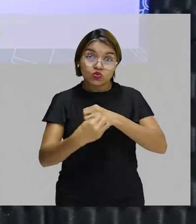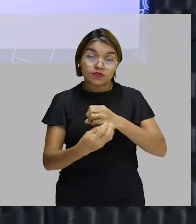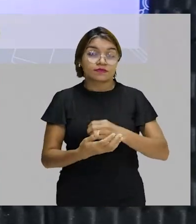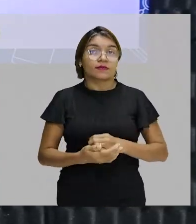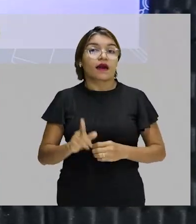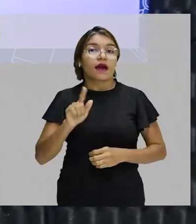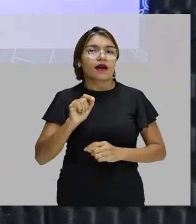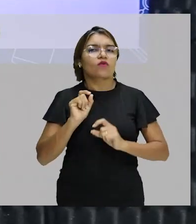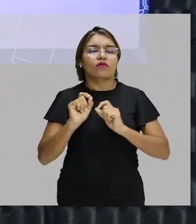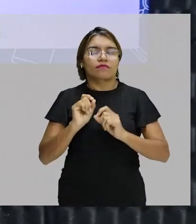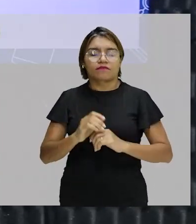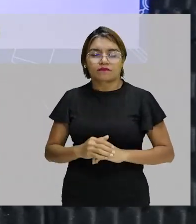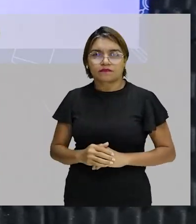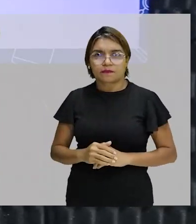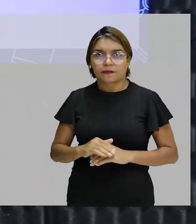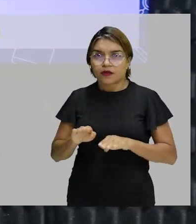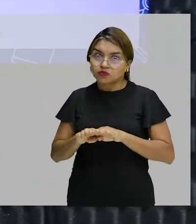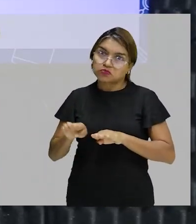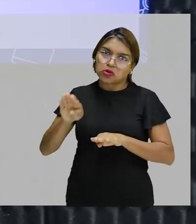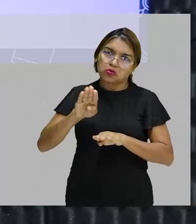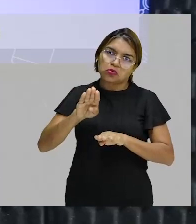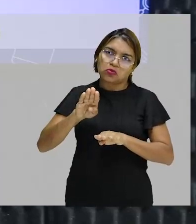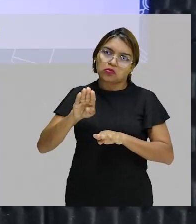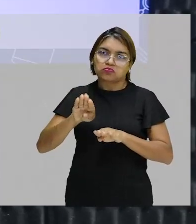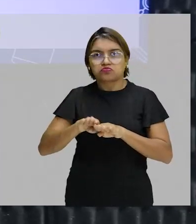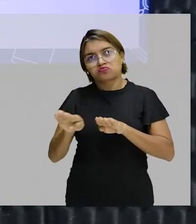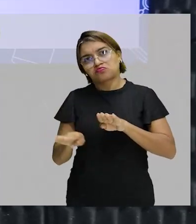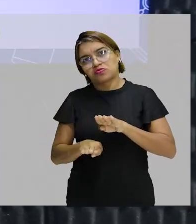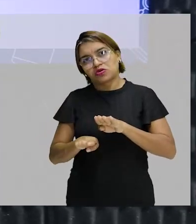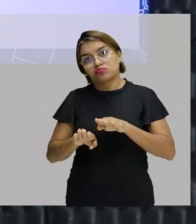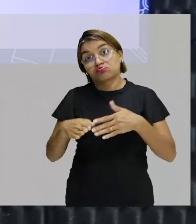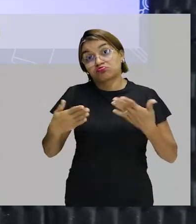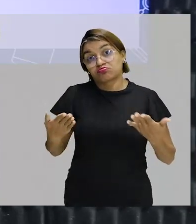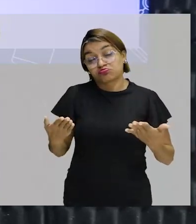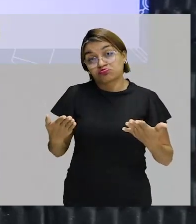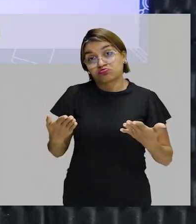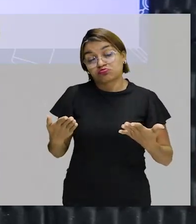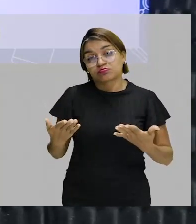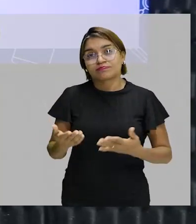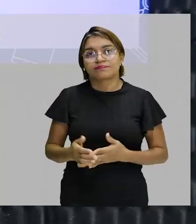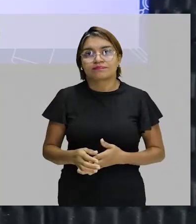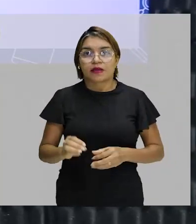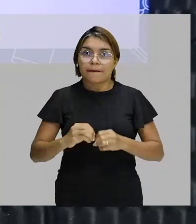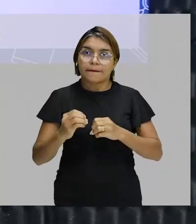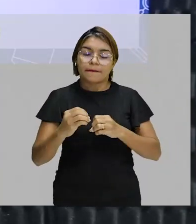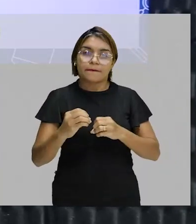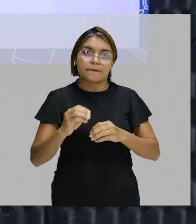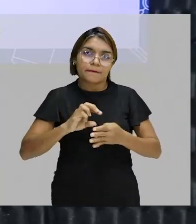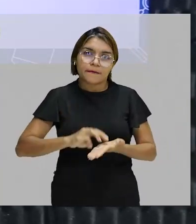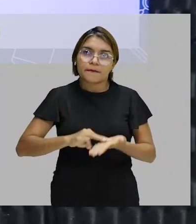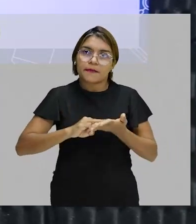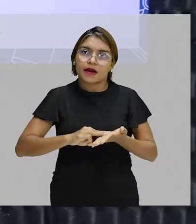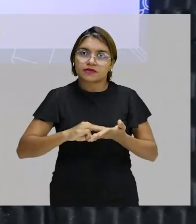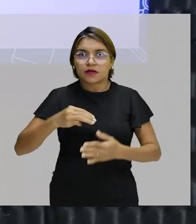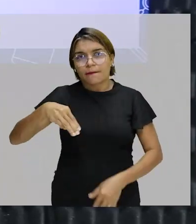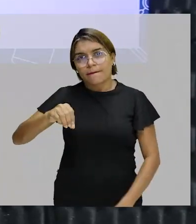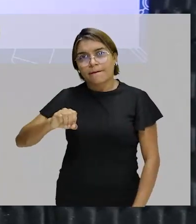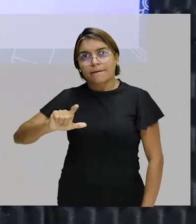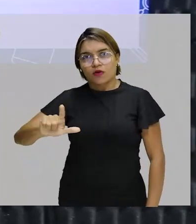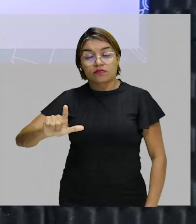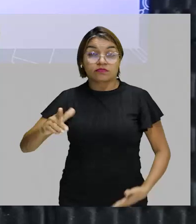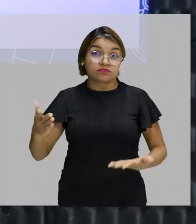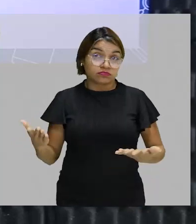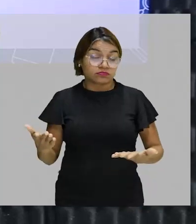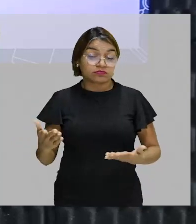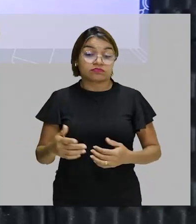Vai ser superior, vai ser mais ou vai ser menos do que a massa molar? Olha só. Qual vai